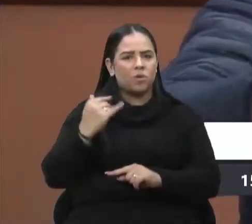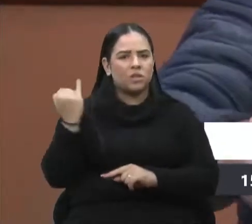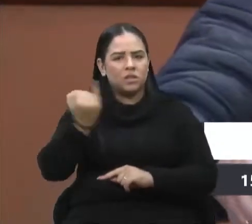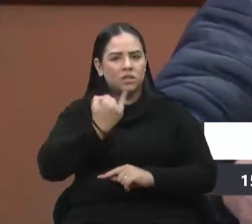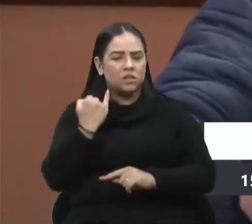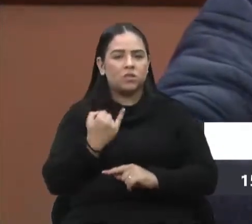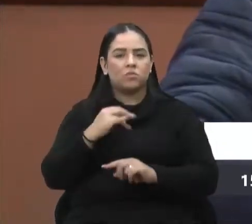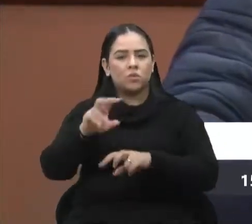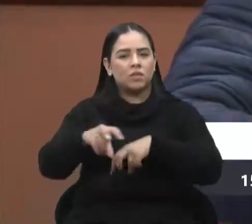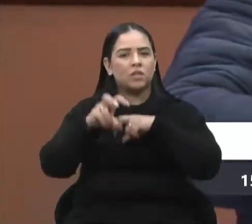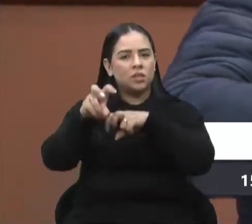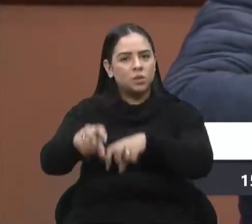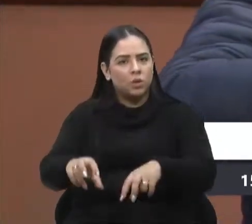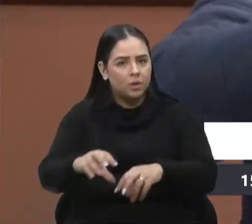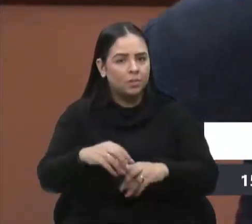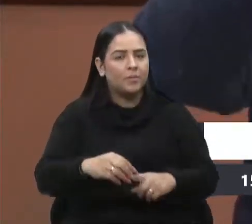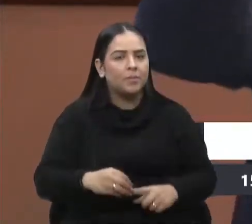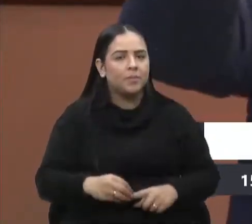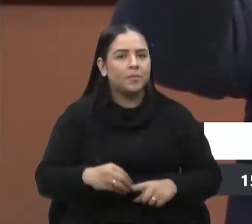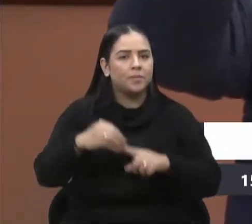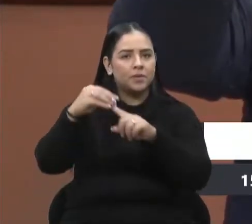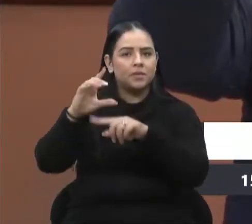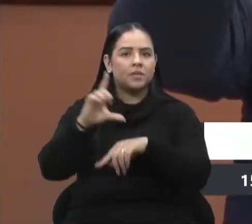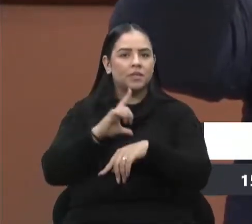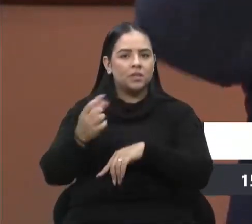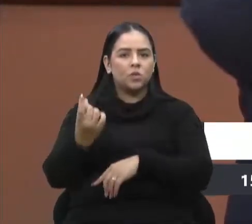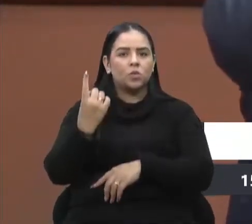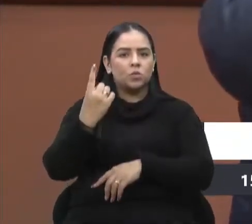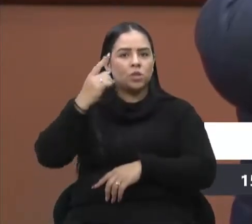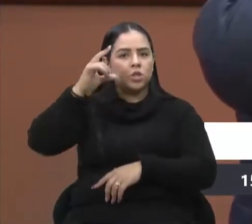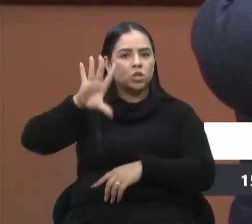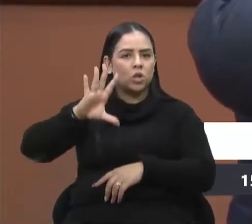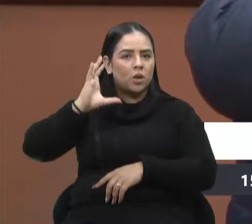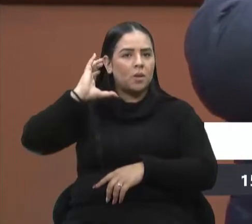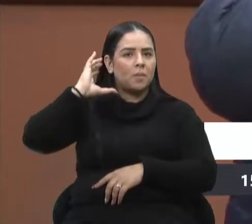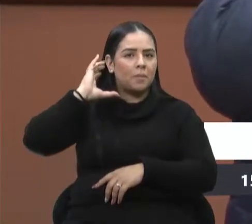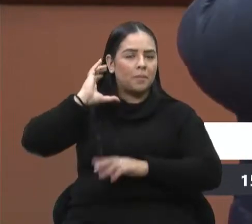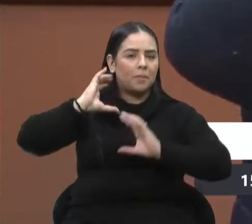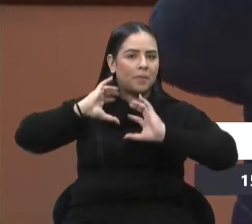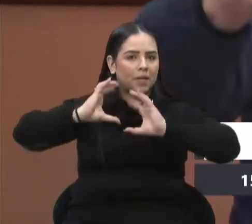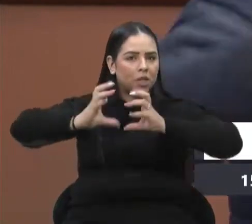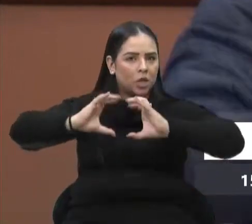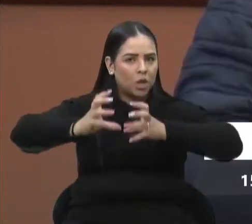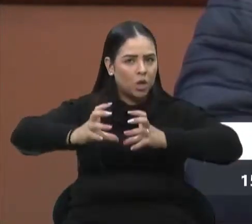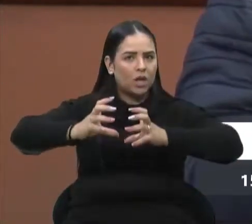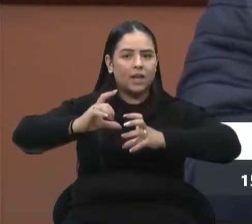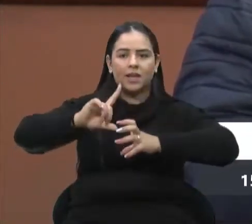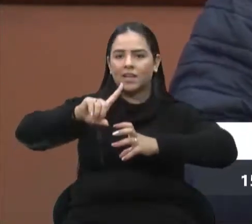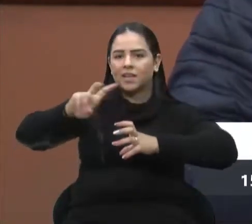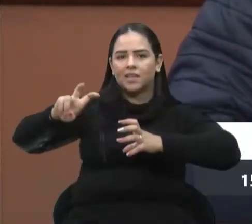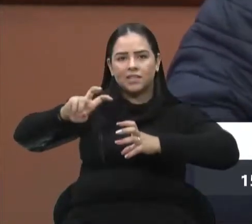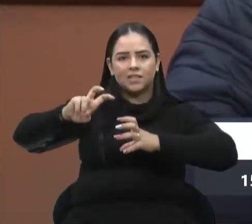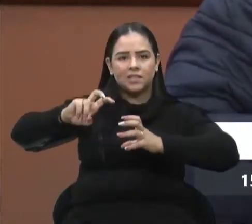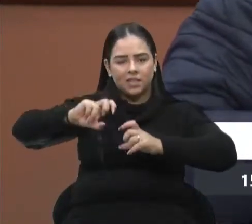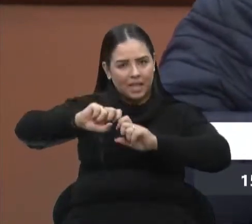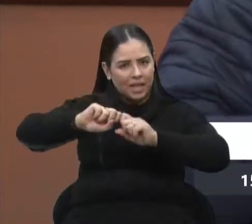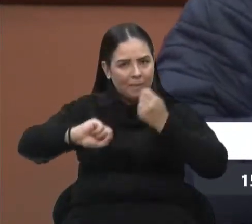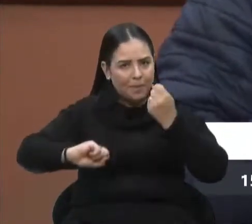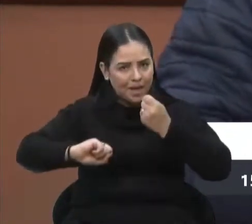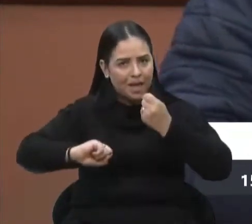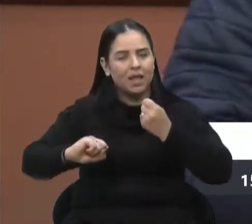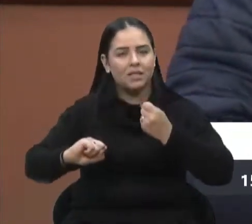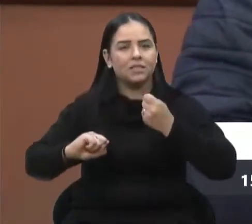interior, principalmente, né, que tinha uma patroa e 15 quebradas, agora pelo menos temos algumas novas aí.